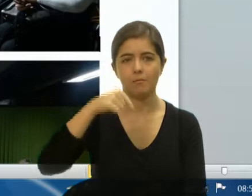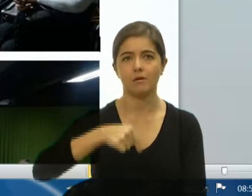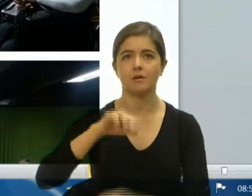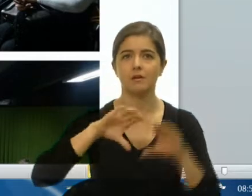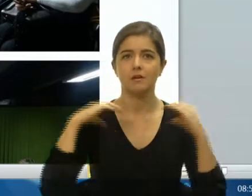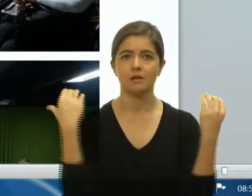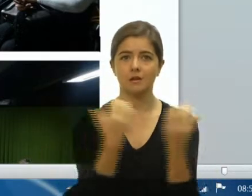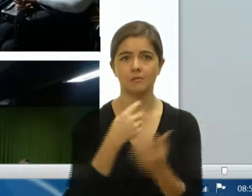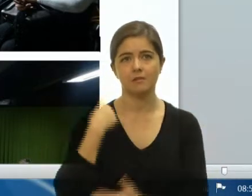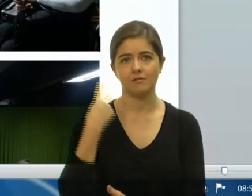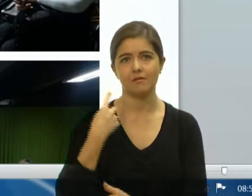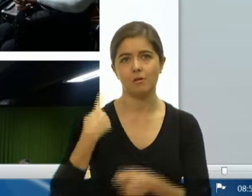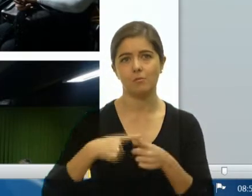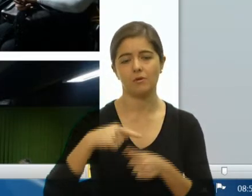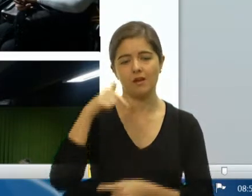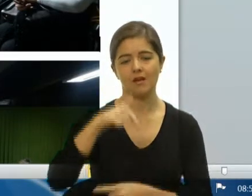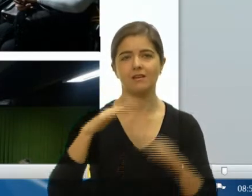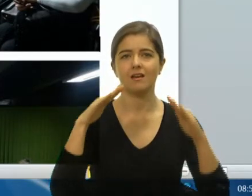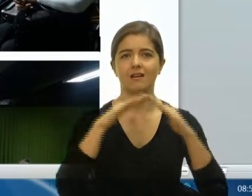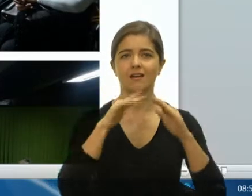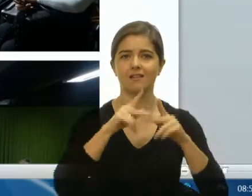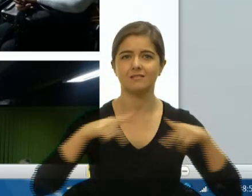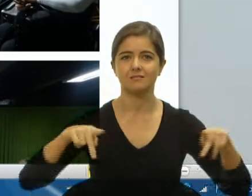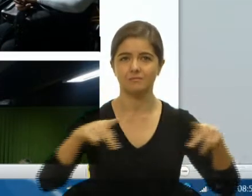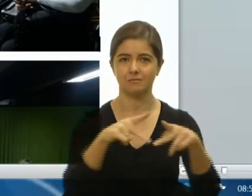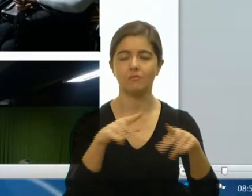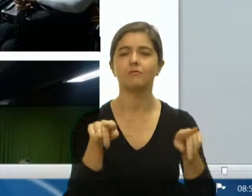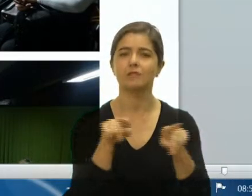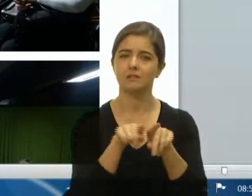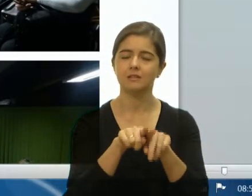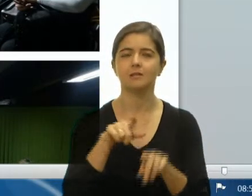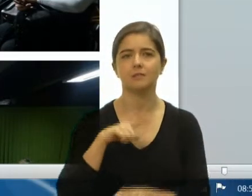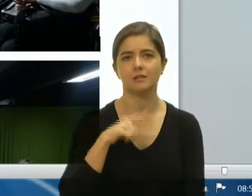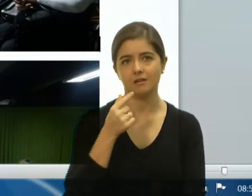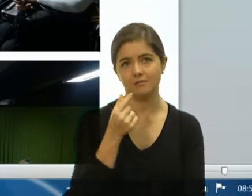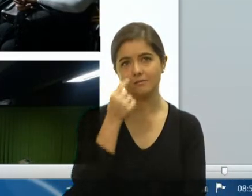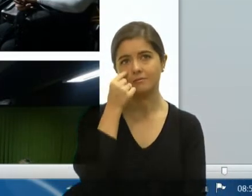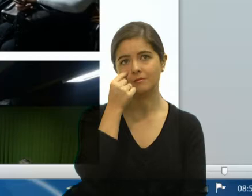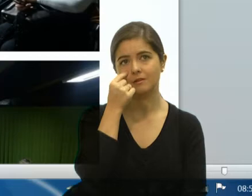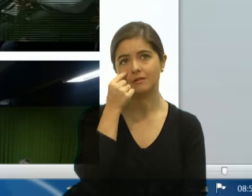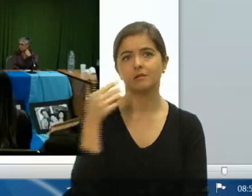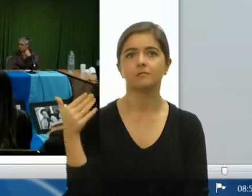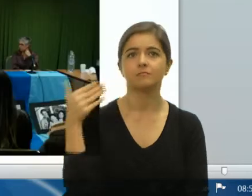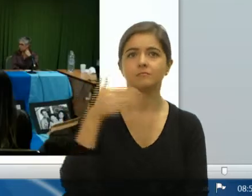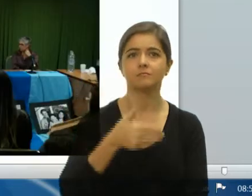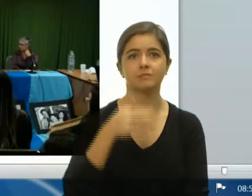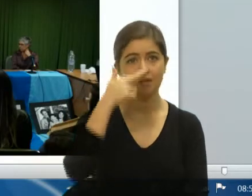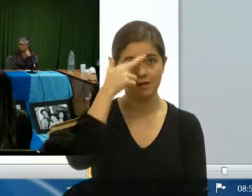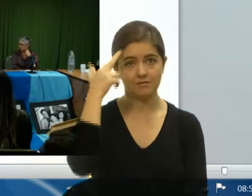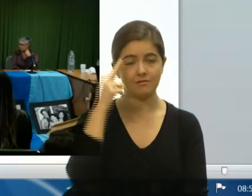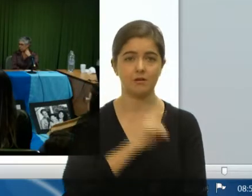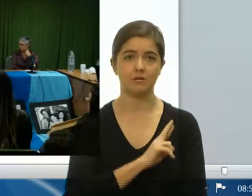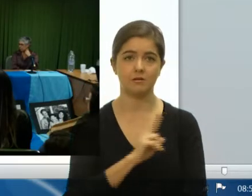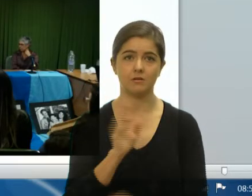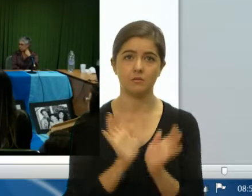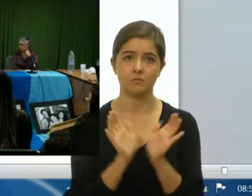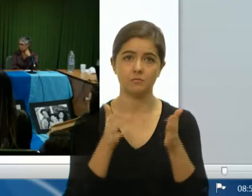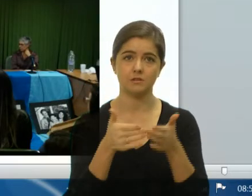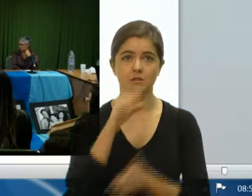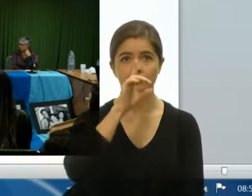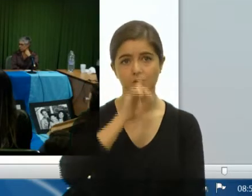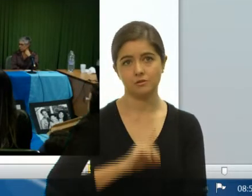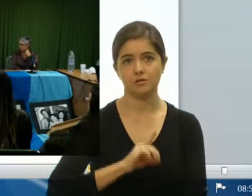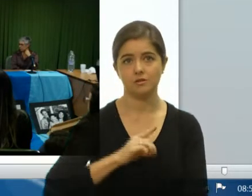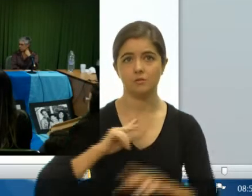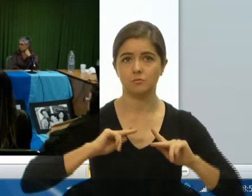casa, a Casa do Povo, onde podemos também contar com a presença do vereador Rafael Boiano, representando a Comissão em Direitos Humanos Humanos na